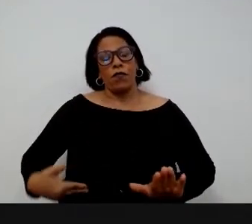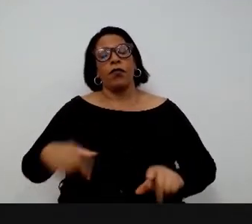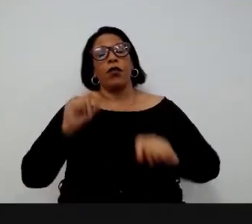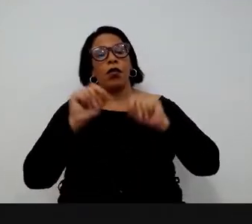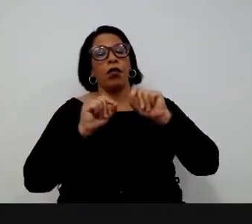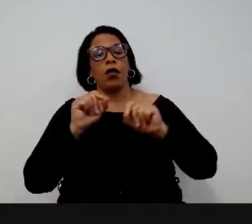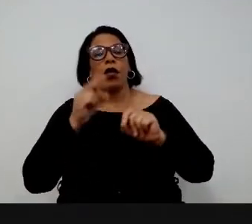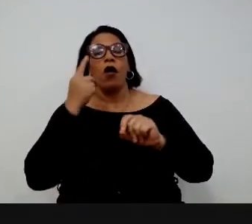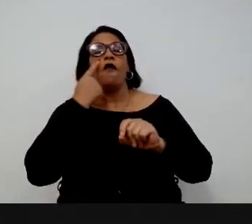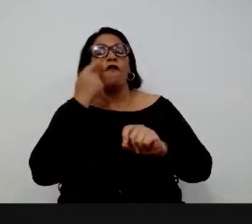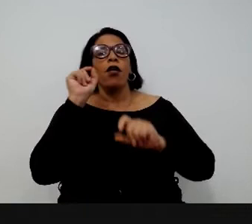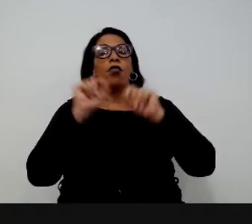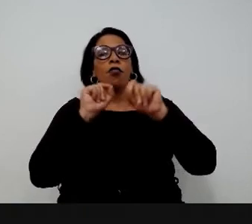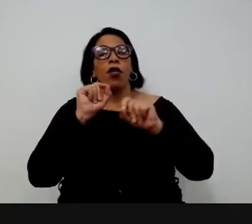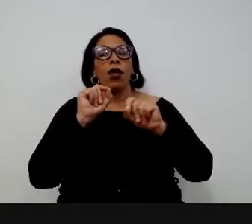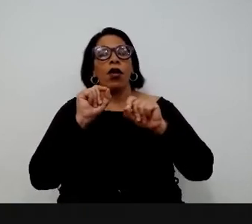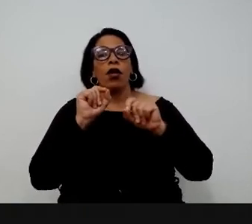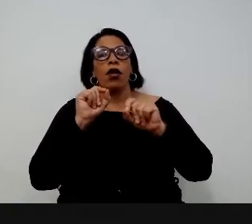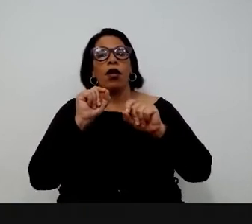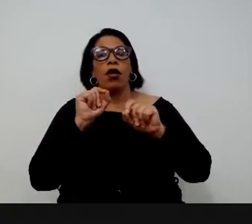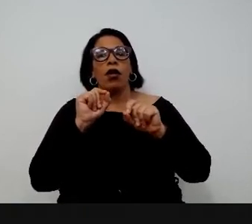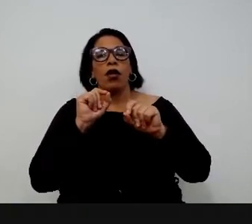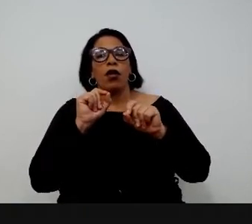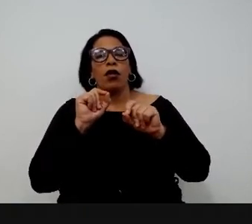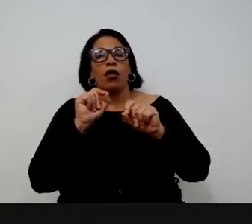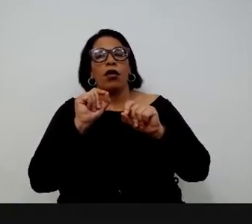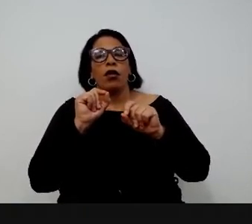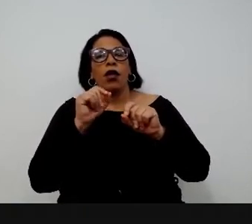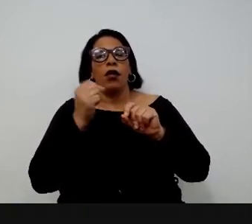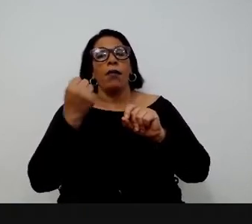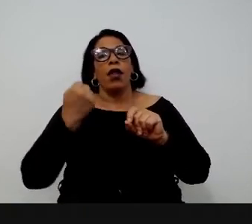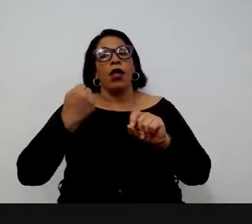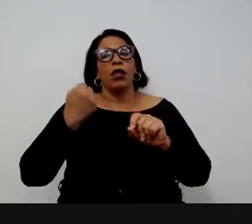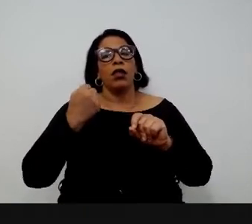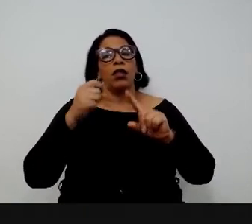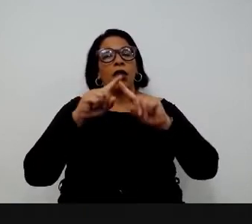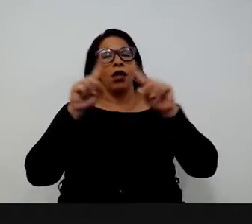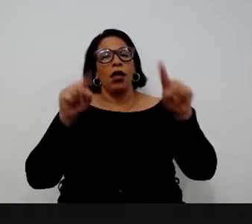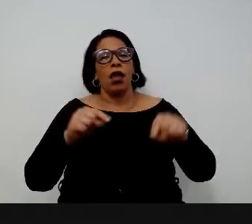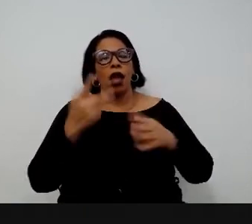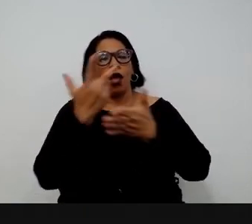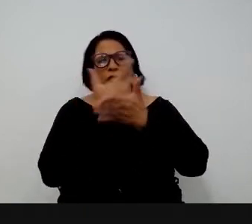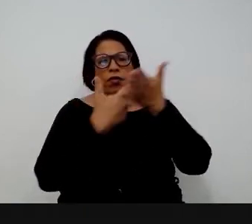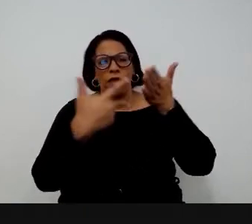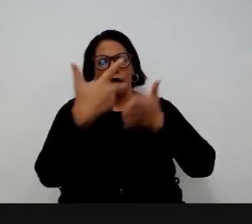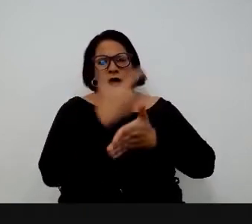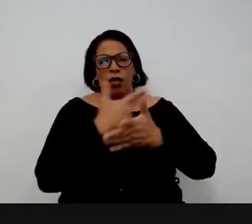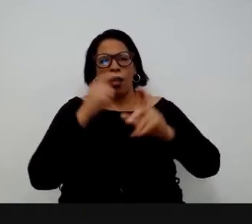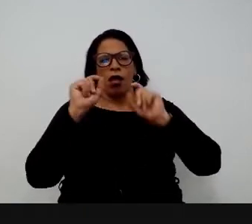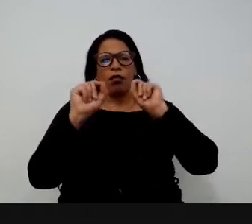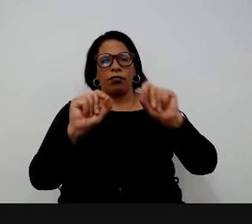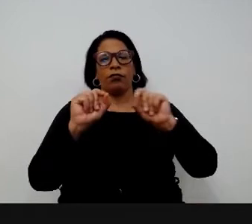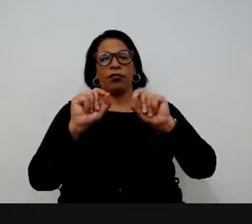Essa tabuleta que vocês estão vendo aqui é uma tabuleta suméria, escrita